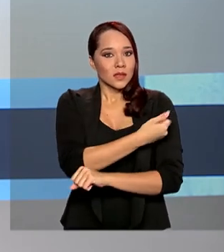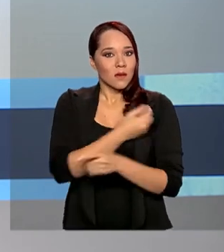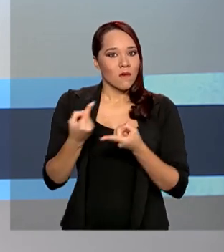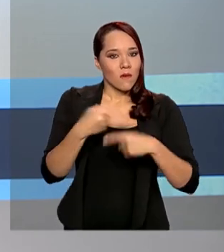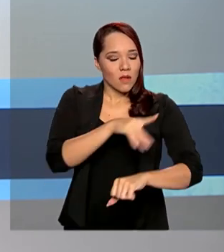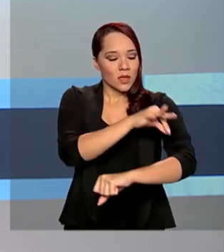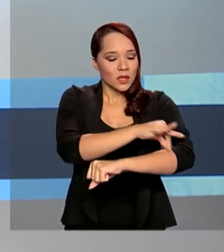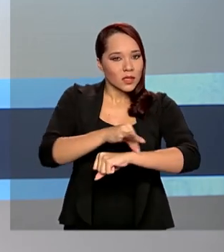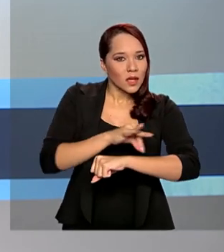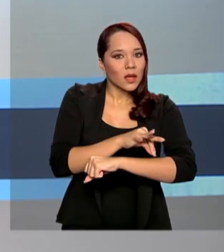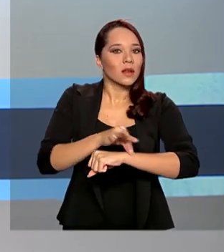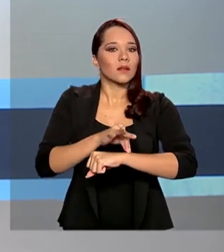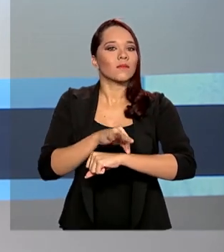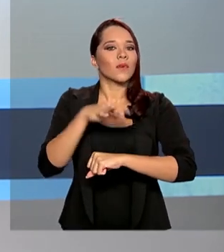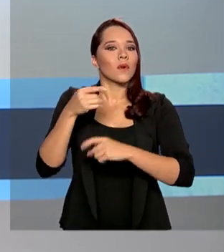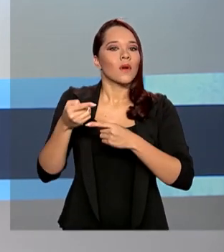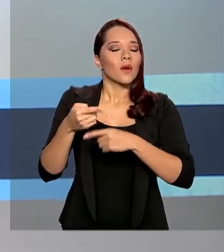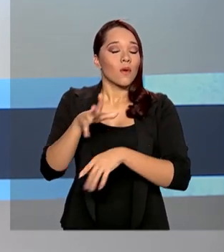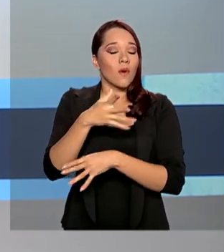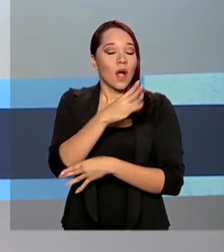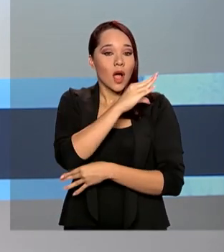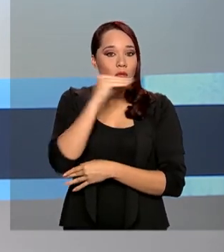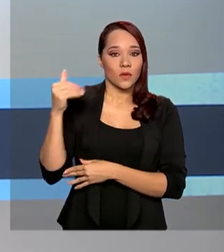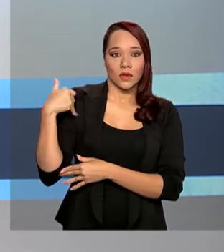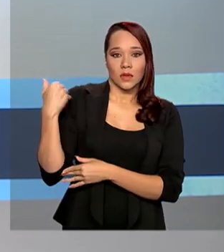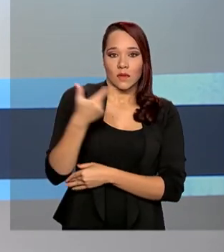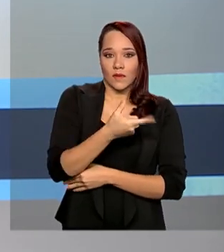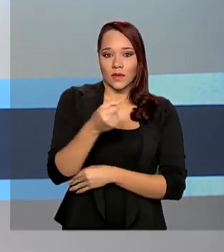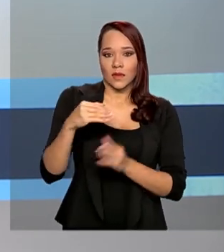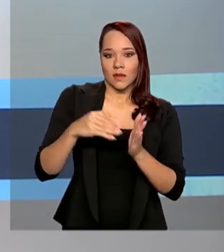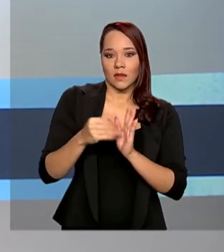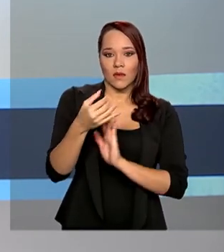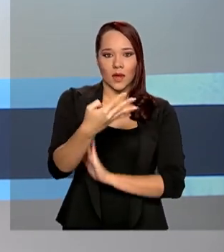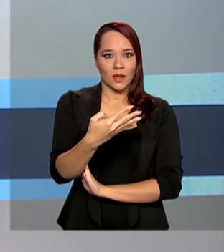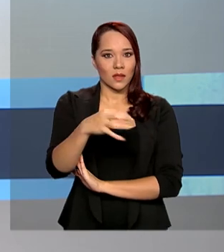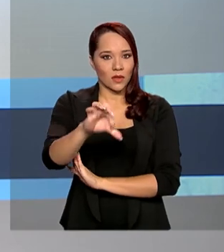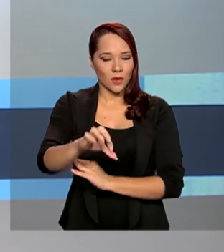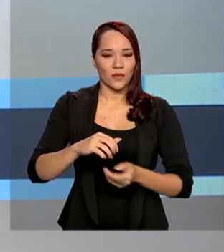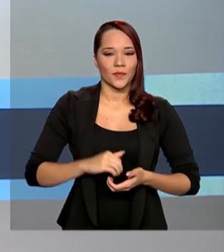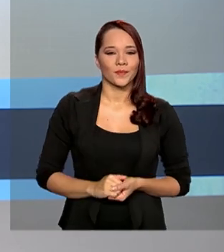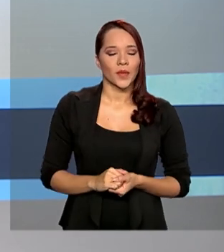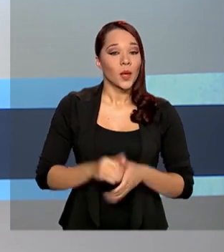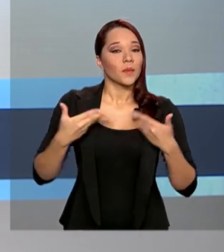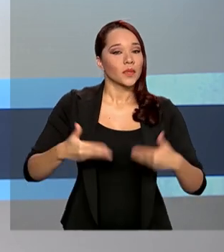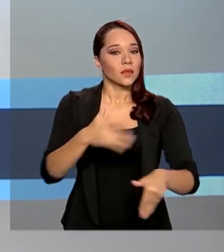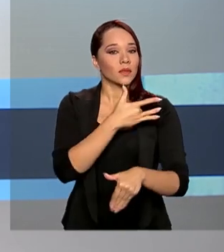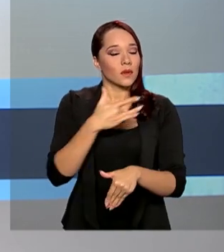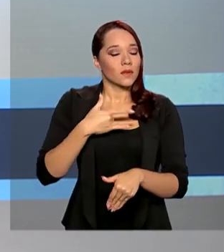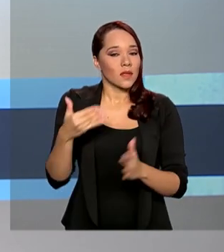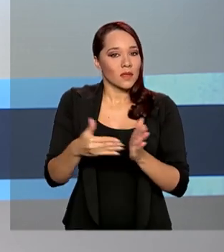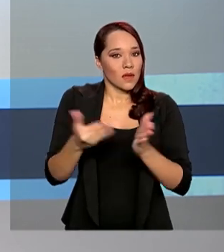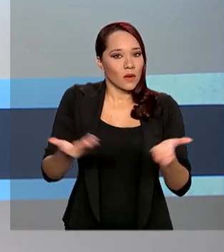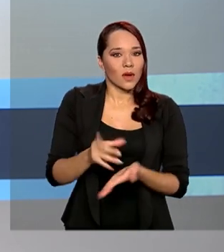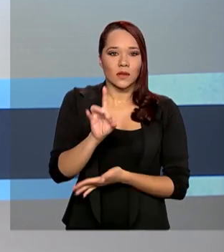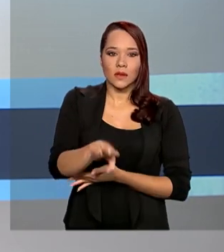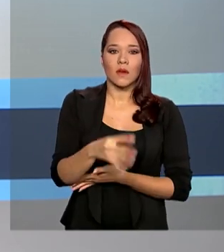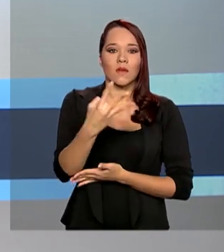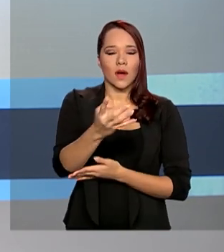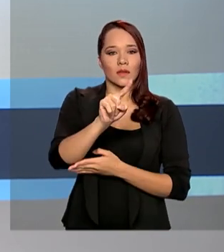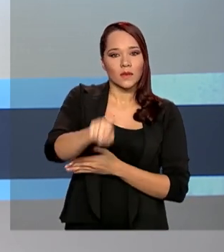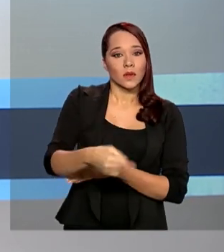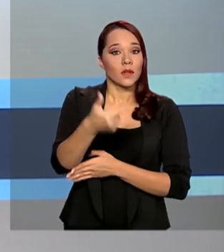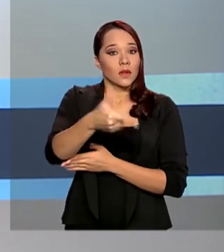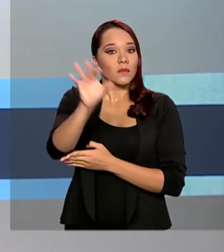sarampo para adultos de 20 a 49 anos. De acordo com o Ministério da Saúde, até agora, apenas 4